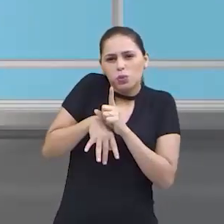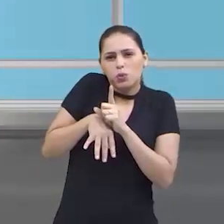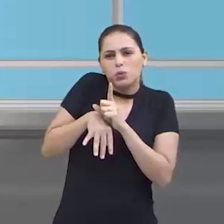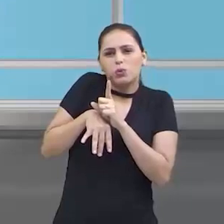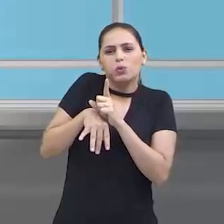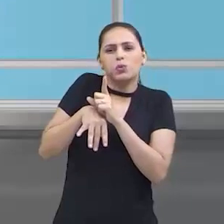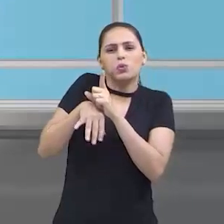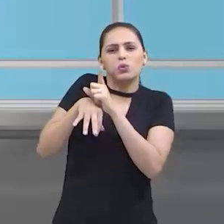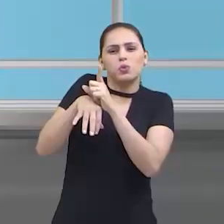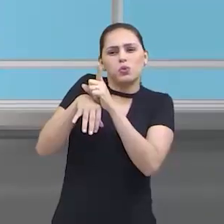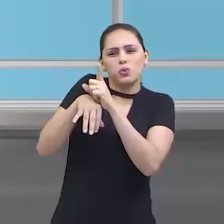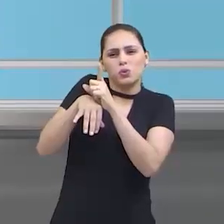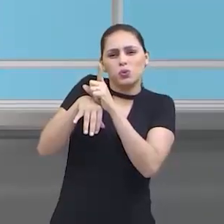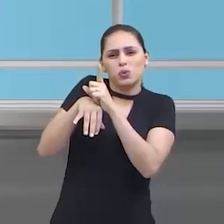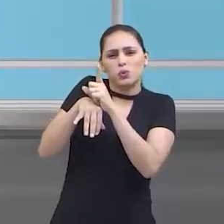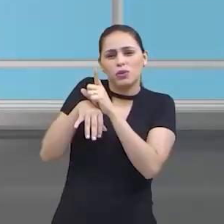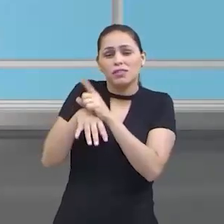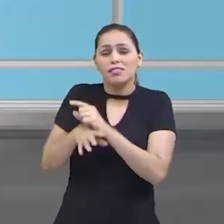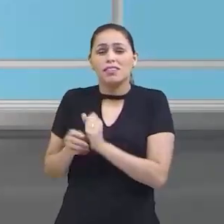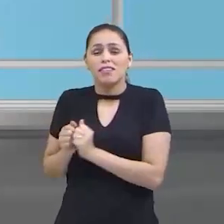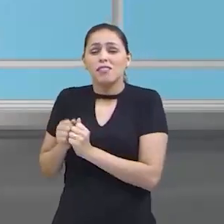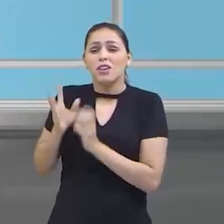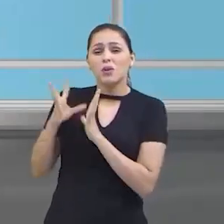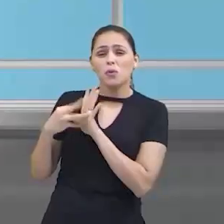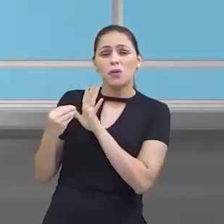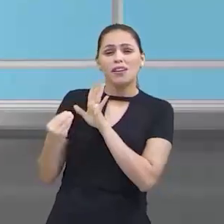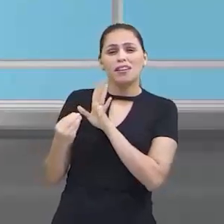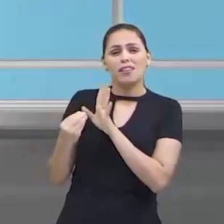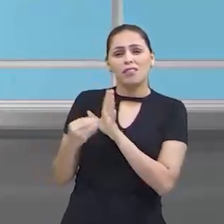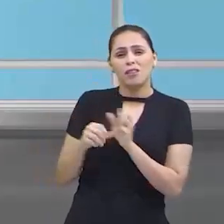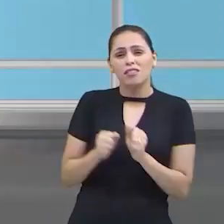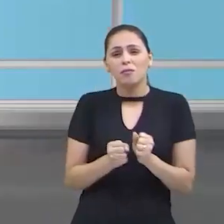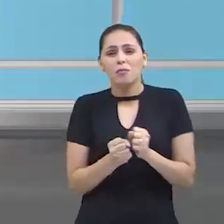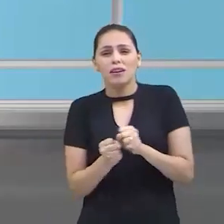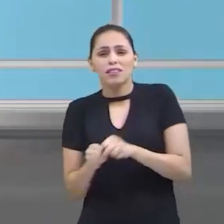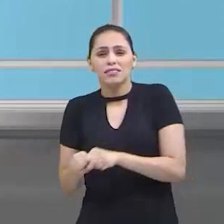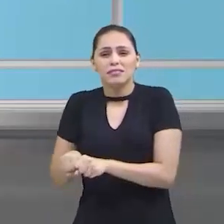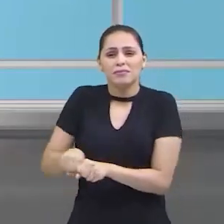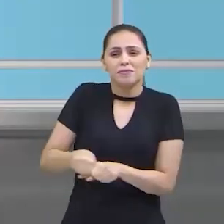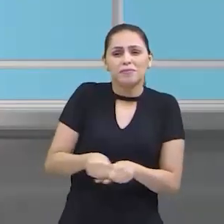baixou. E ele vai decolar, ele está subindo. Com a mãozinha. Vem comigo.